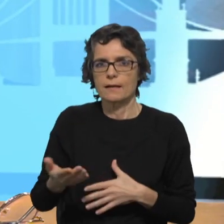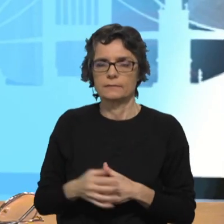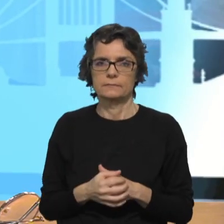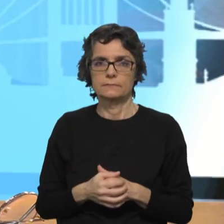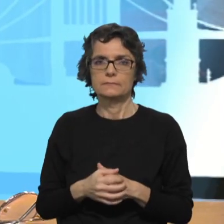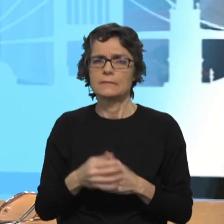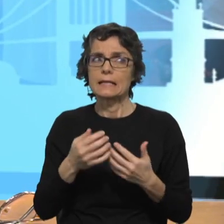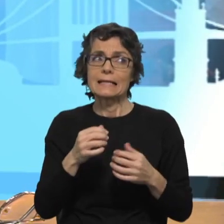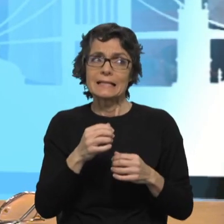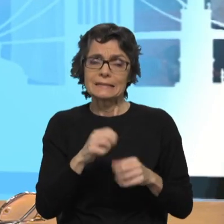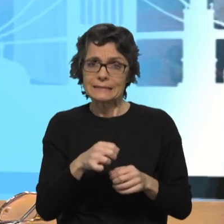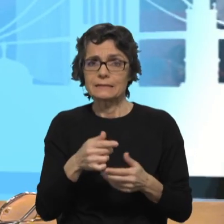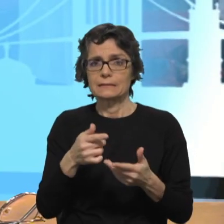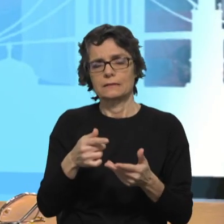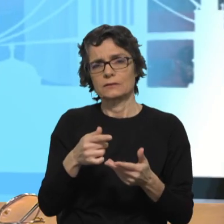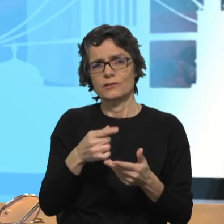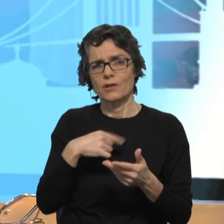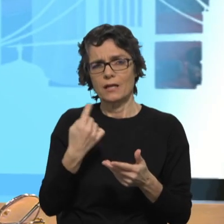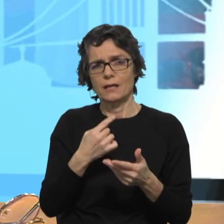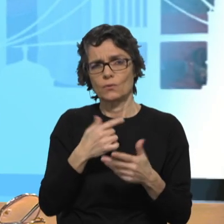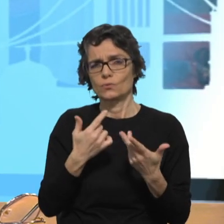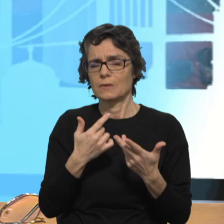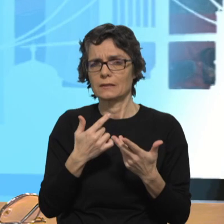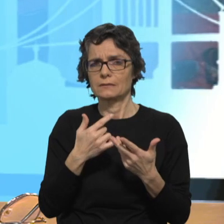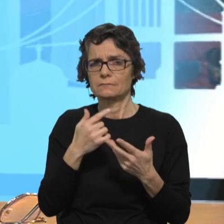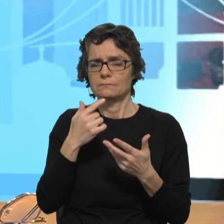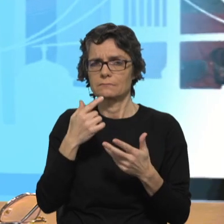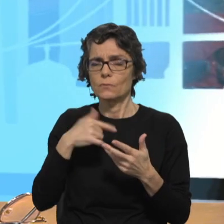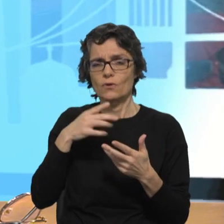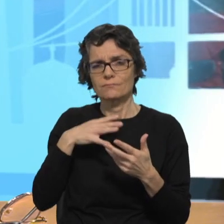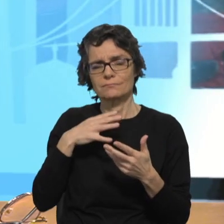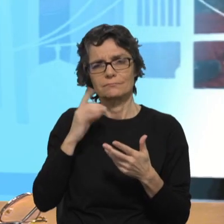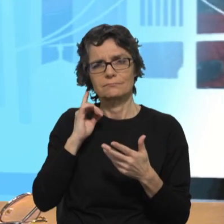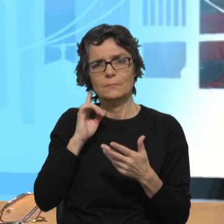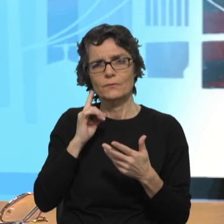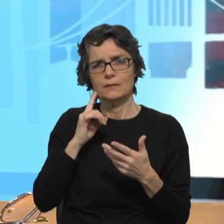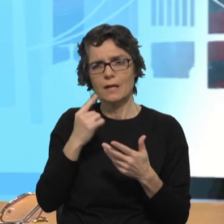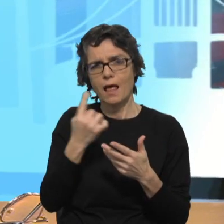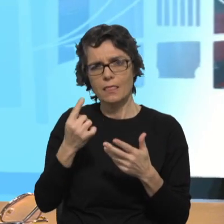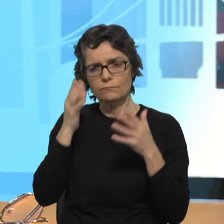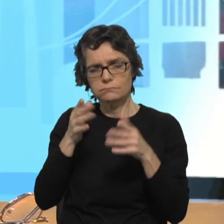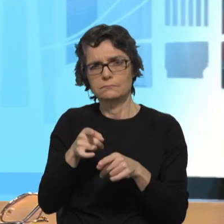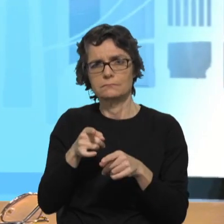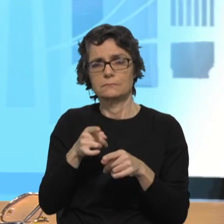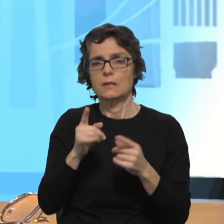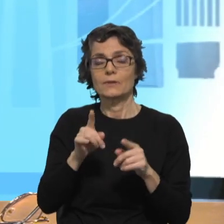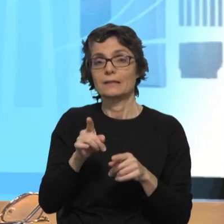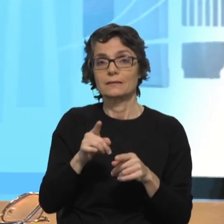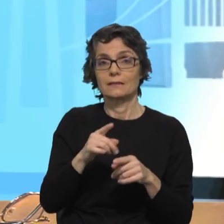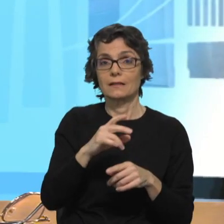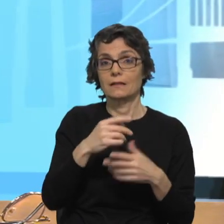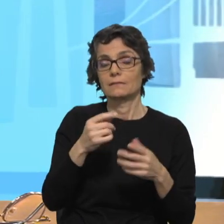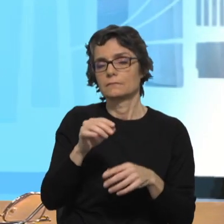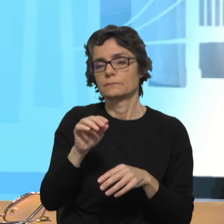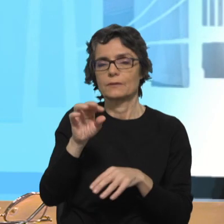comprometidos. Sobretudo, numa altura em que não é a mesma coisa votar em A ou em B. Aliás,